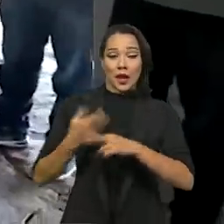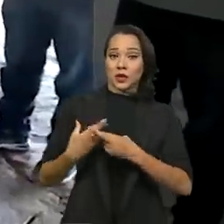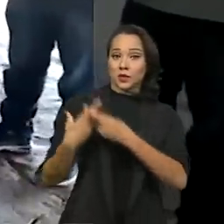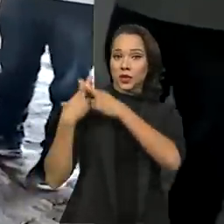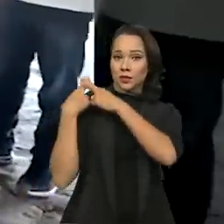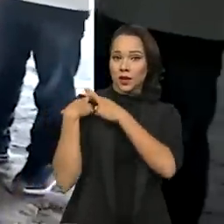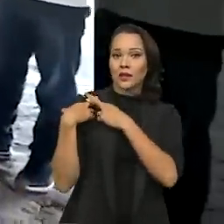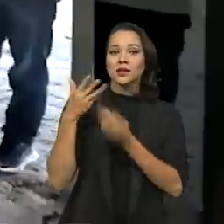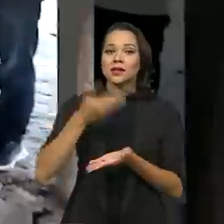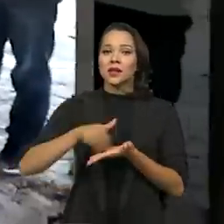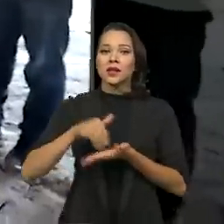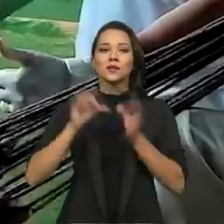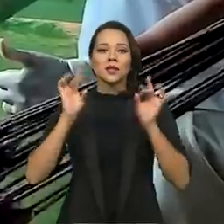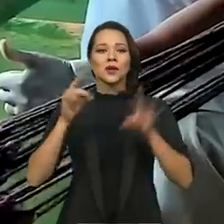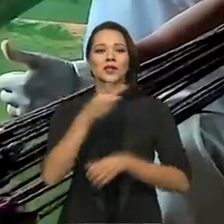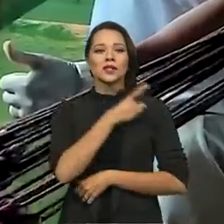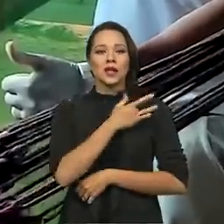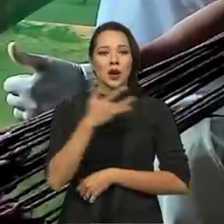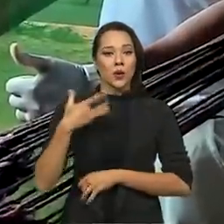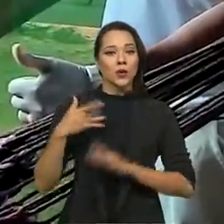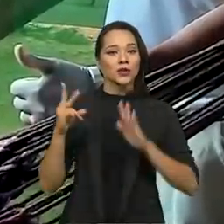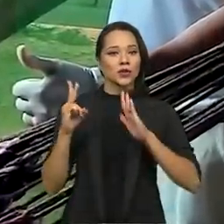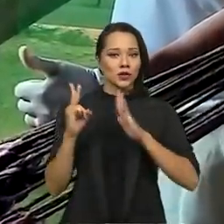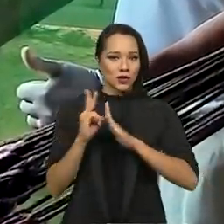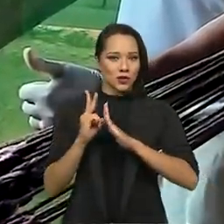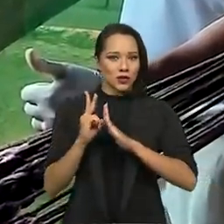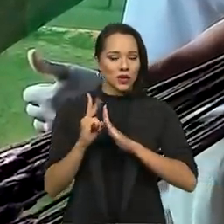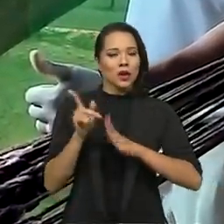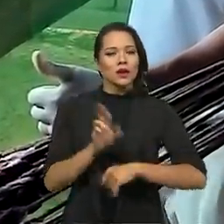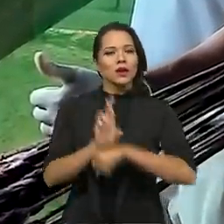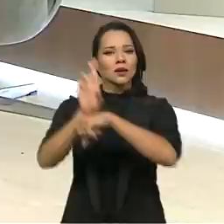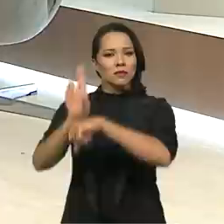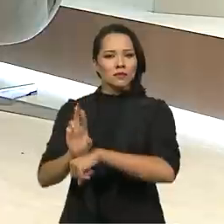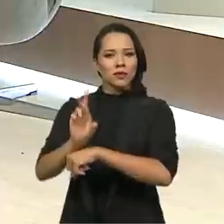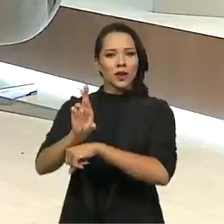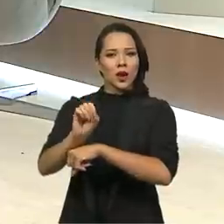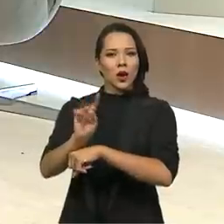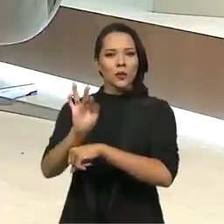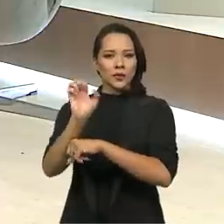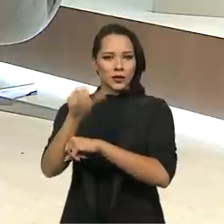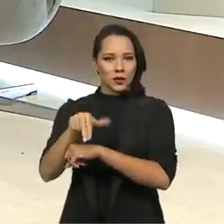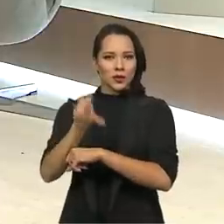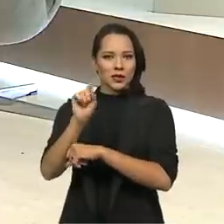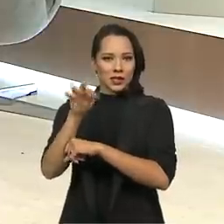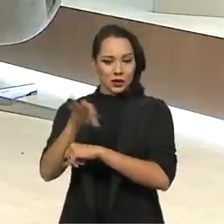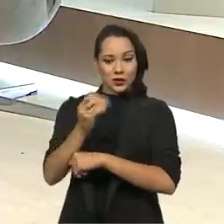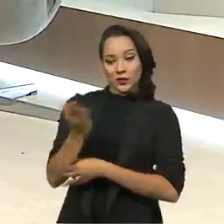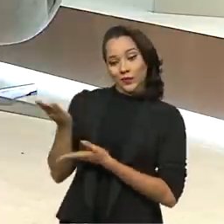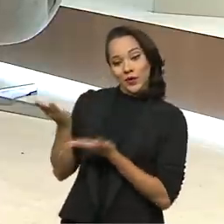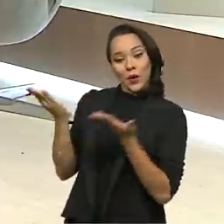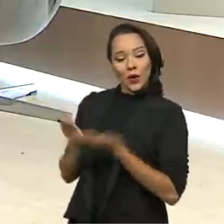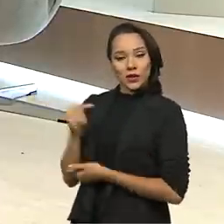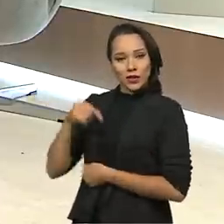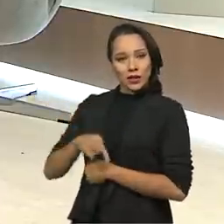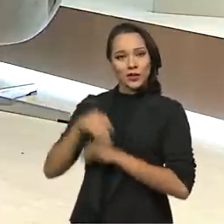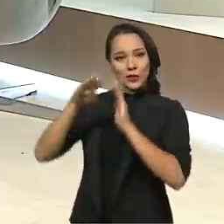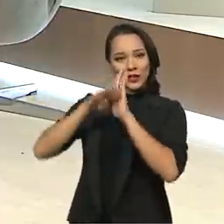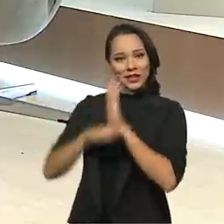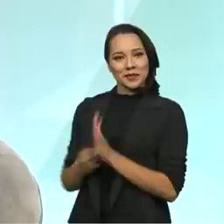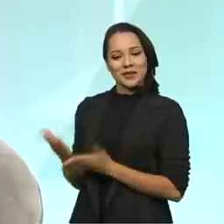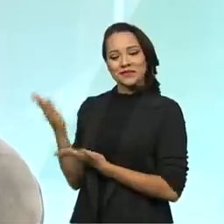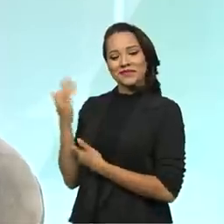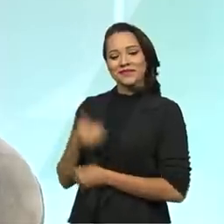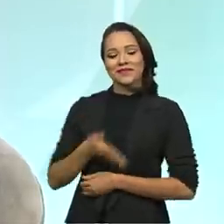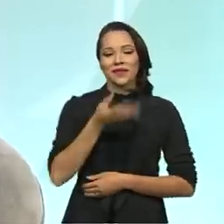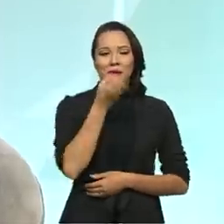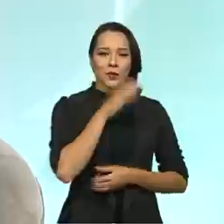responsabilidade da Secretaria Especial de Saúde Indígena, comandada por Robson Santos, hoje conosco aqui no Brasil em Pauta.